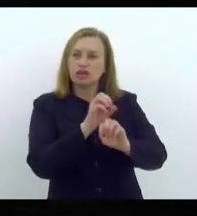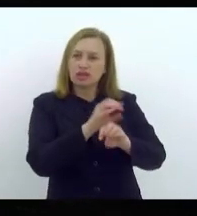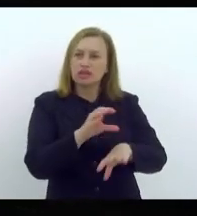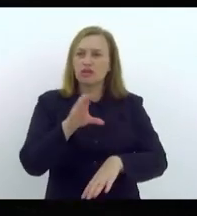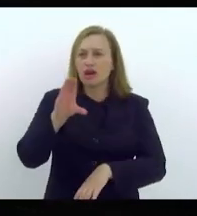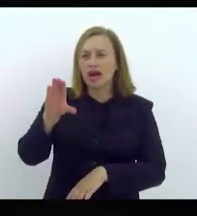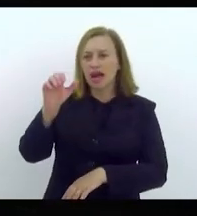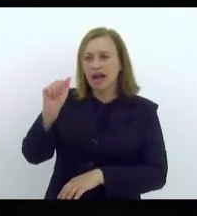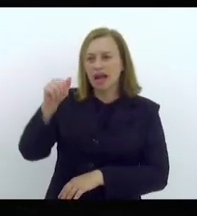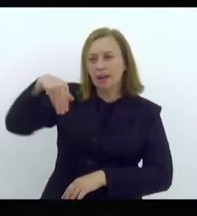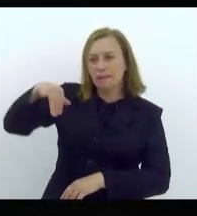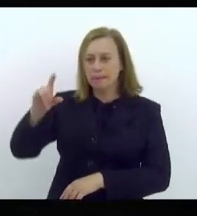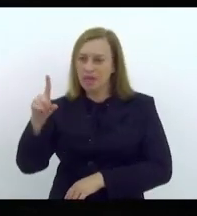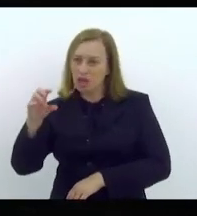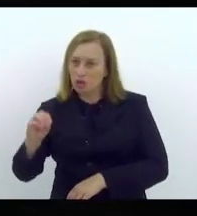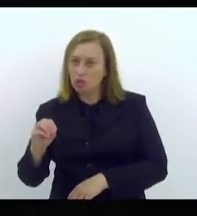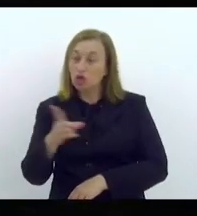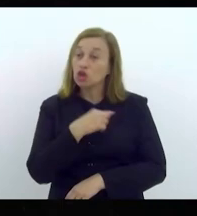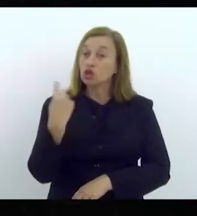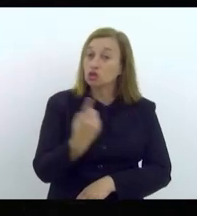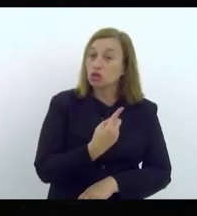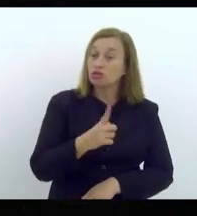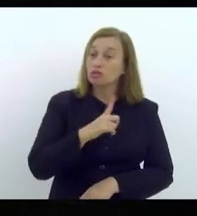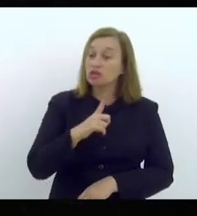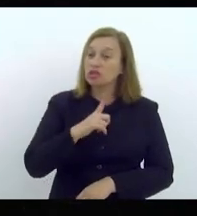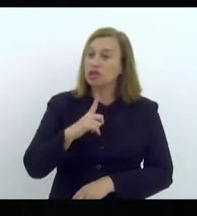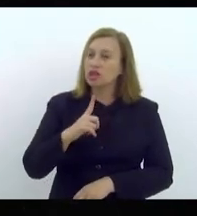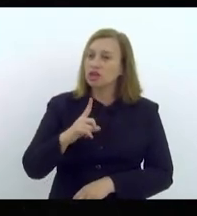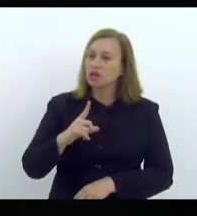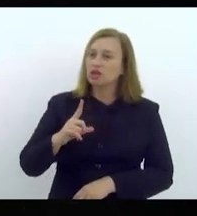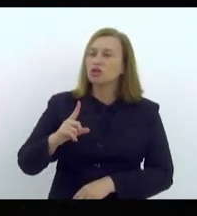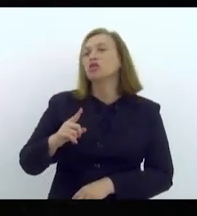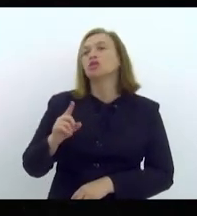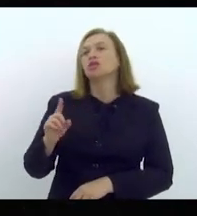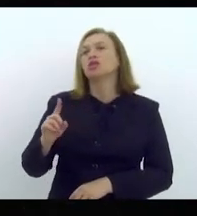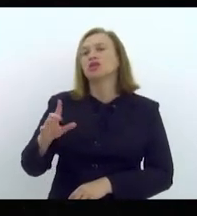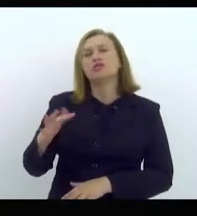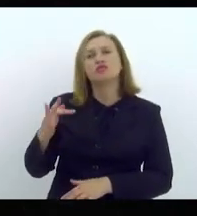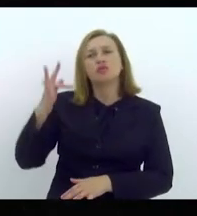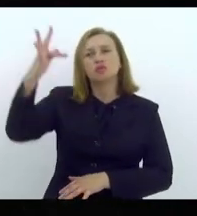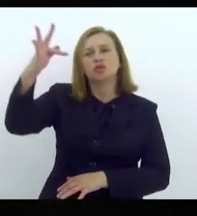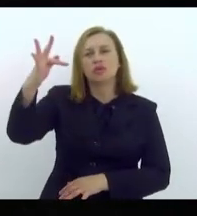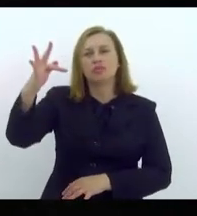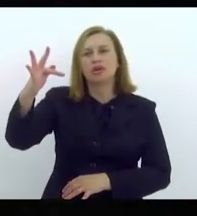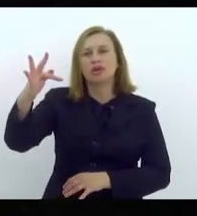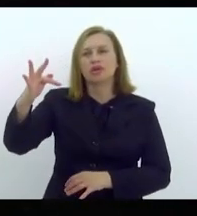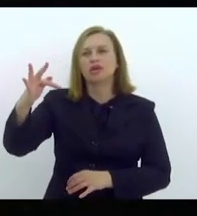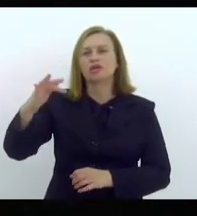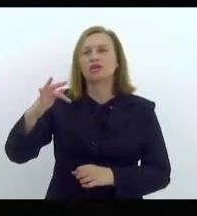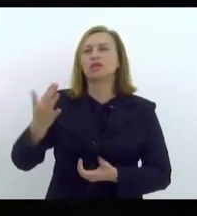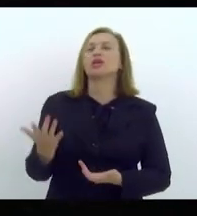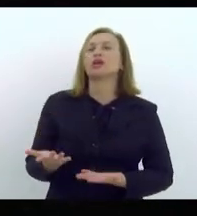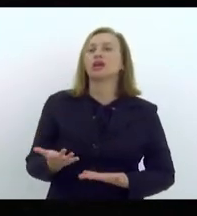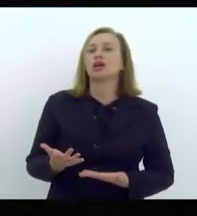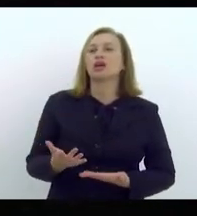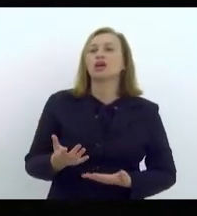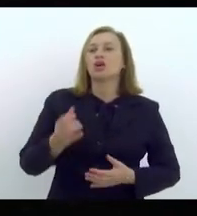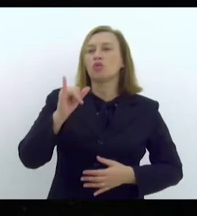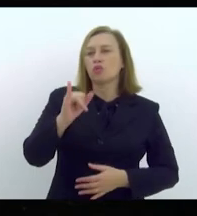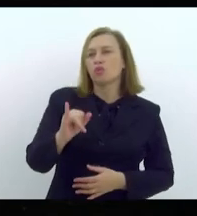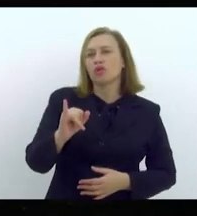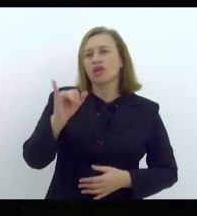Santana e nós vamos ter nos próximos anos, dentro em breve, um IFRJ, um Instituto Federal,